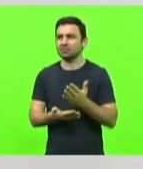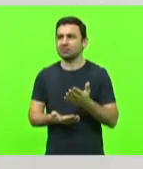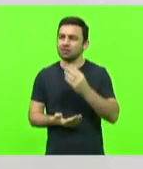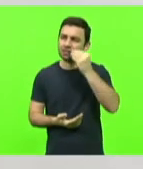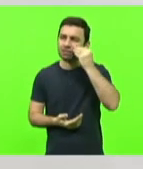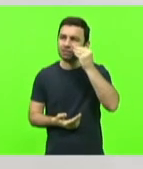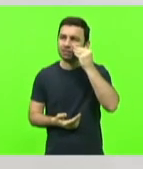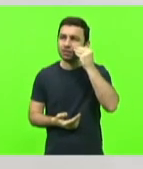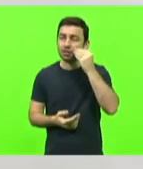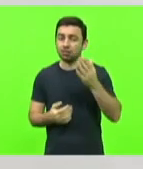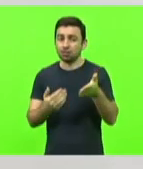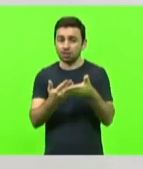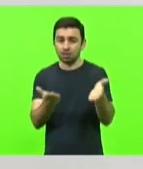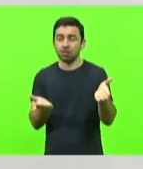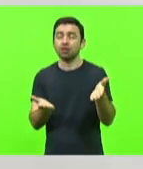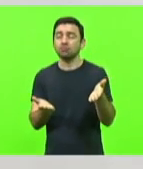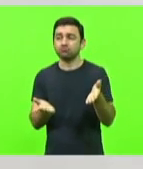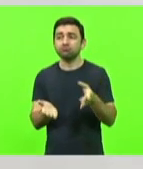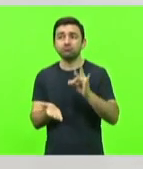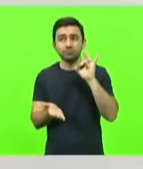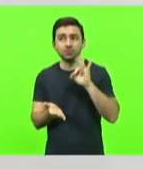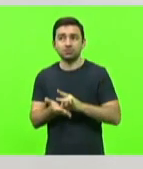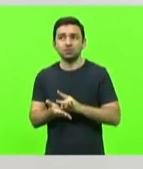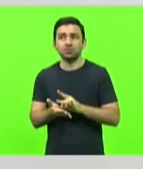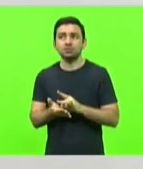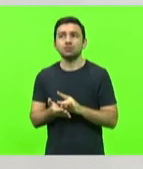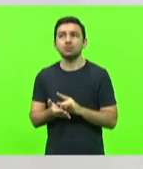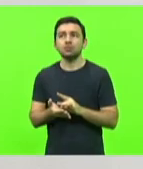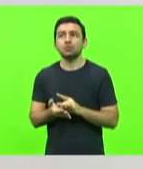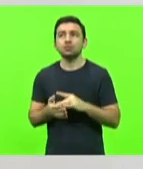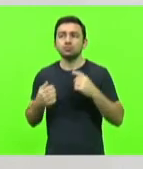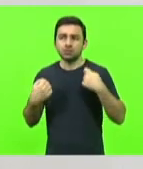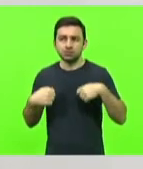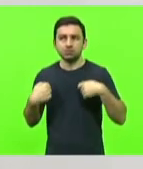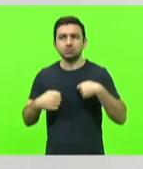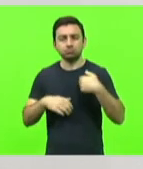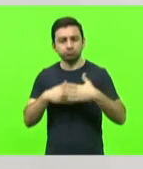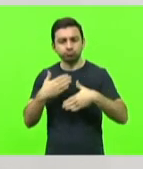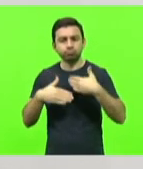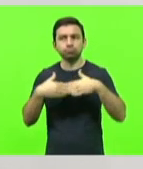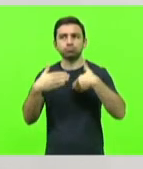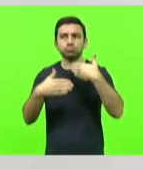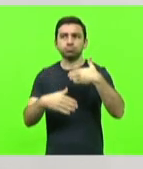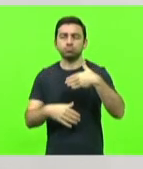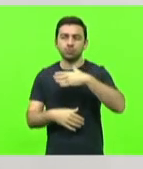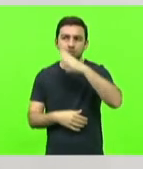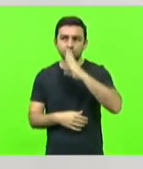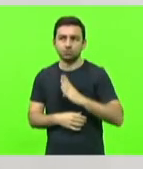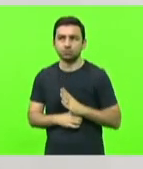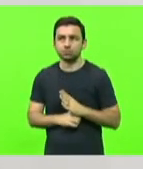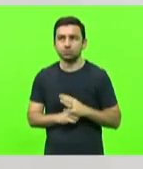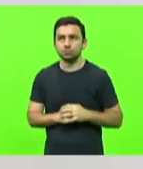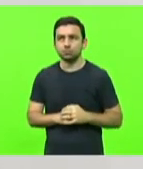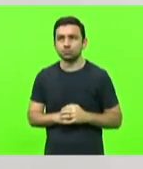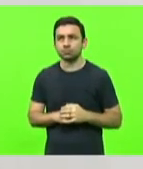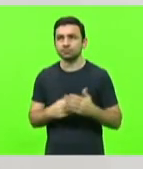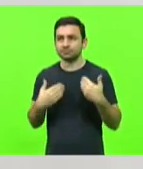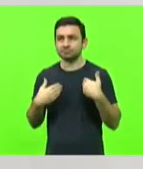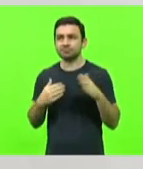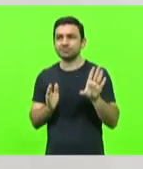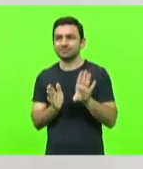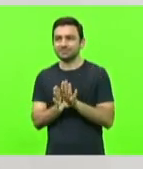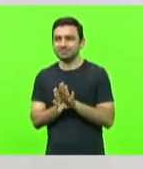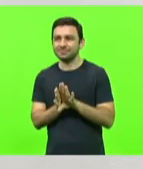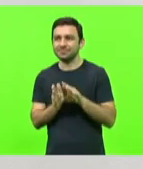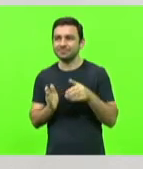de fato, deveriam fazer com que as coisas caminhassem bem nesse país. Até quando eu cheguei aqui, o deputado Kennedy